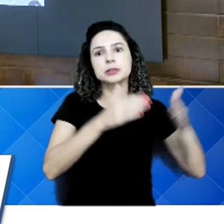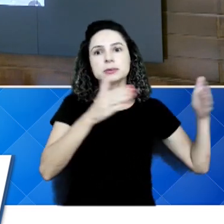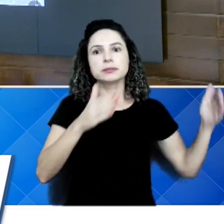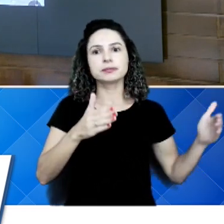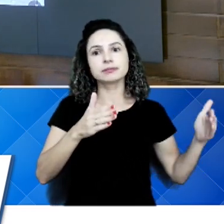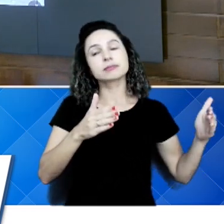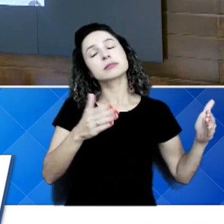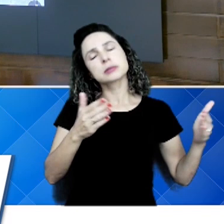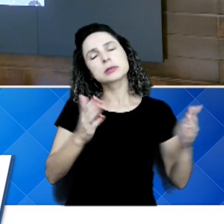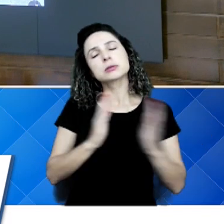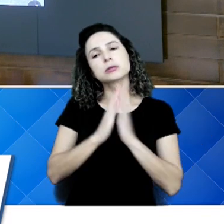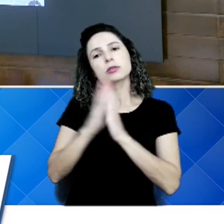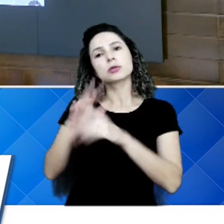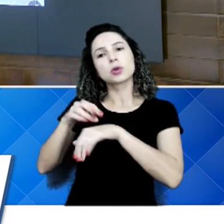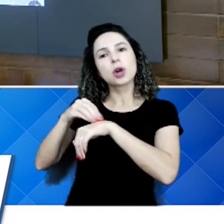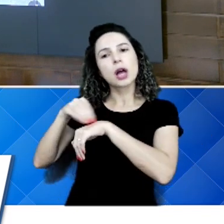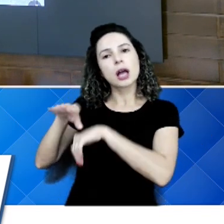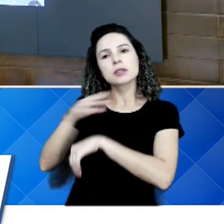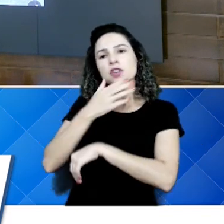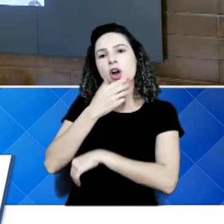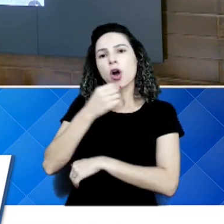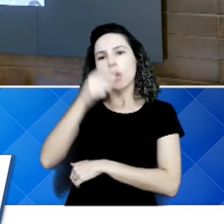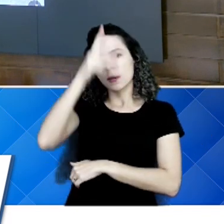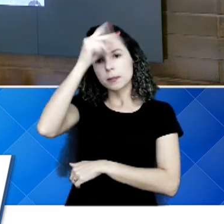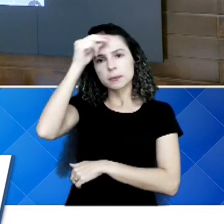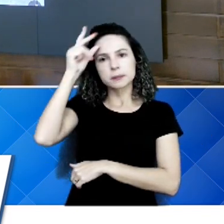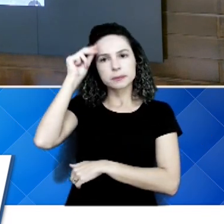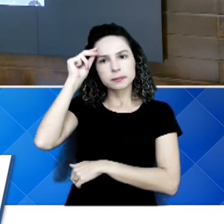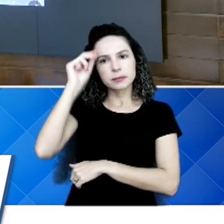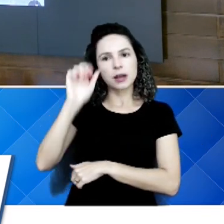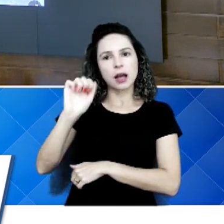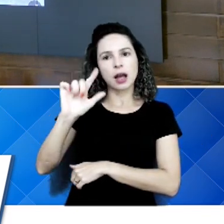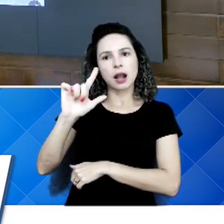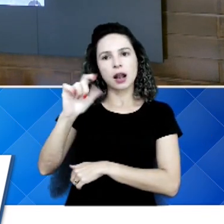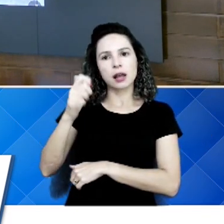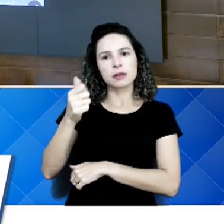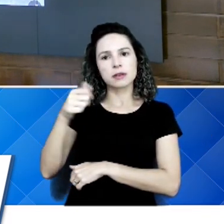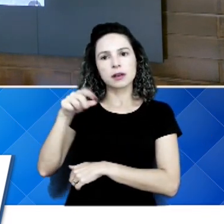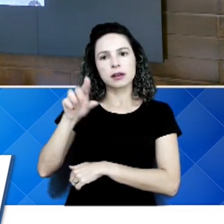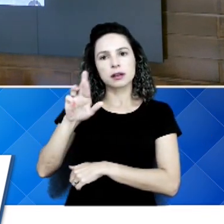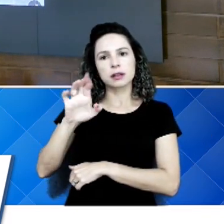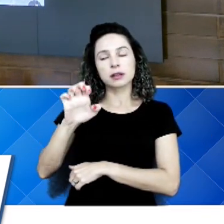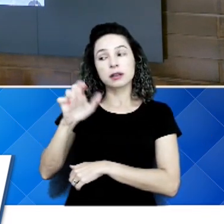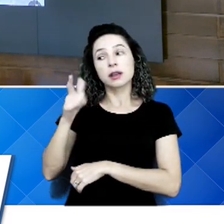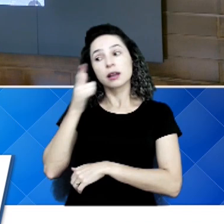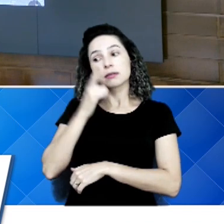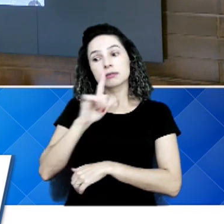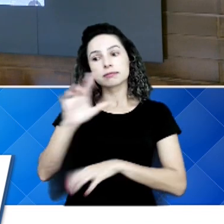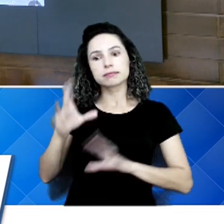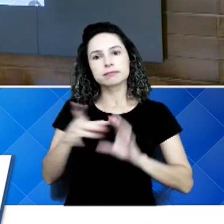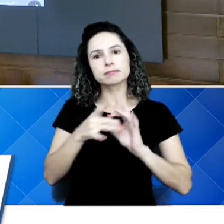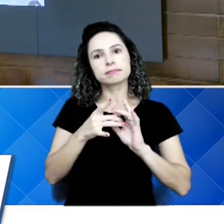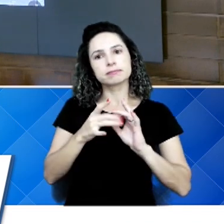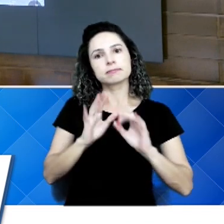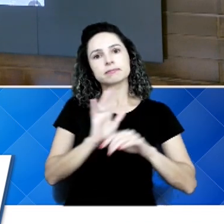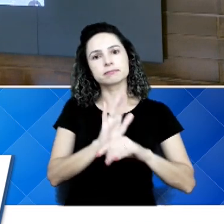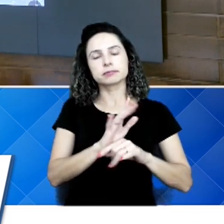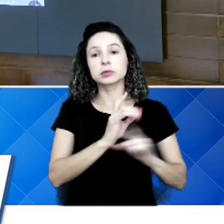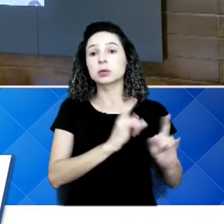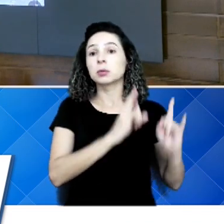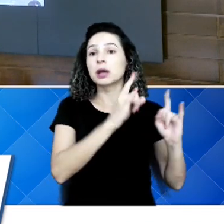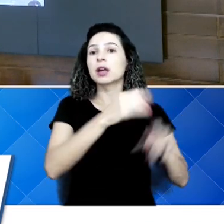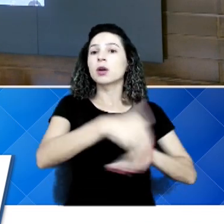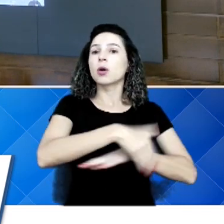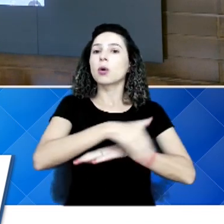o senhor prefeito, né, Alexandre, para poder estar fazendo isso aí para a gente ali. O prédio fica ali na Rua das